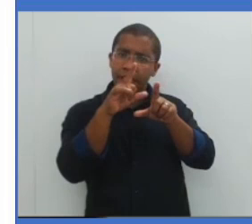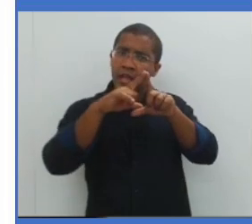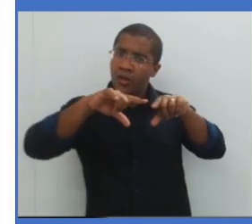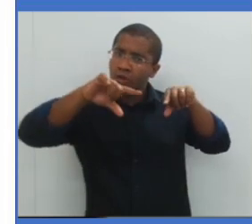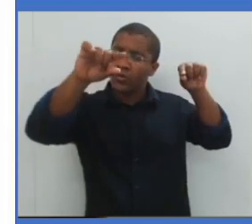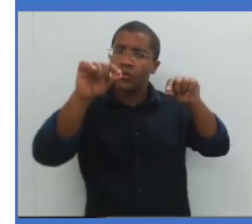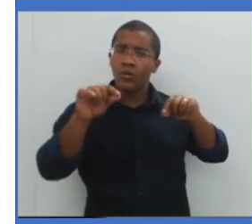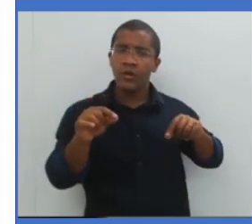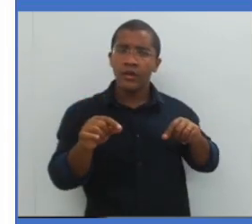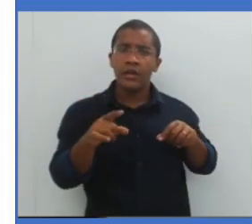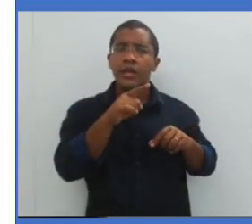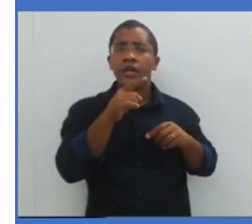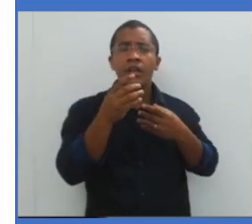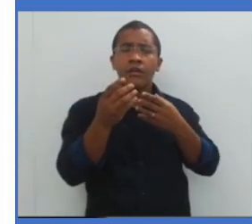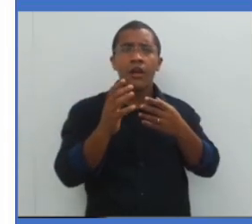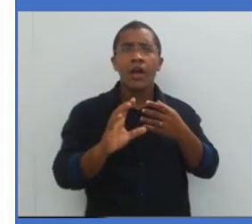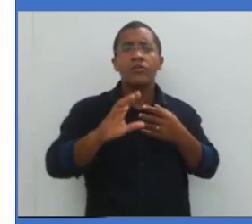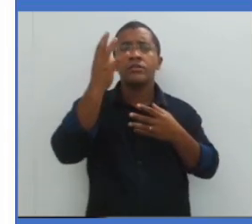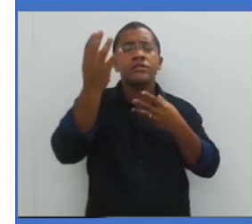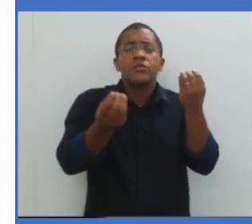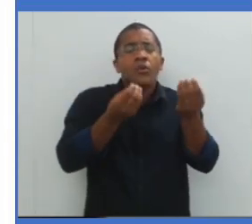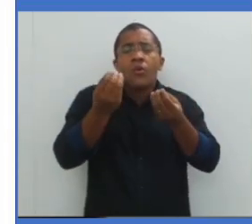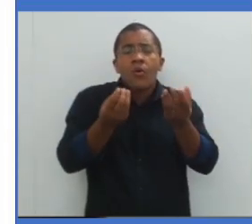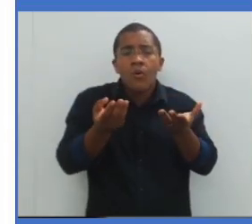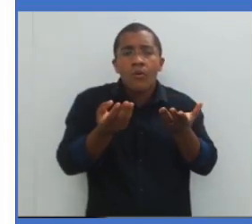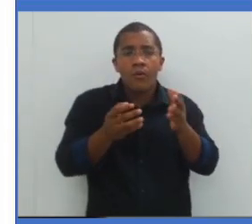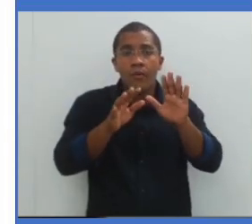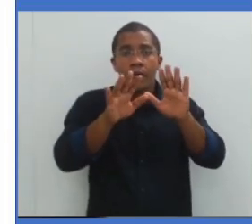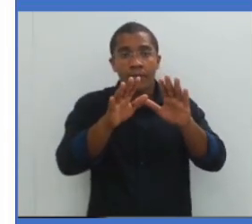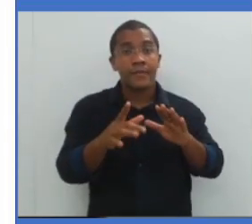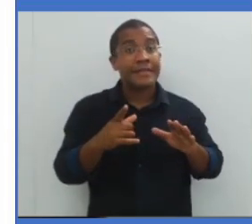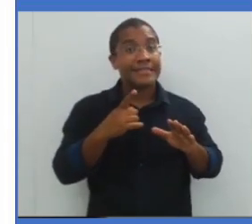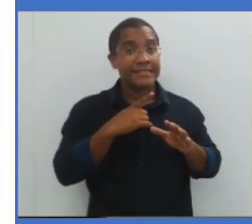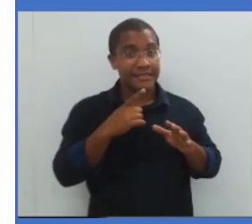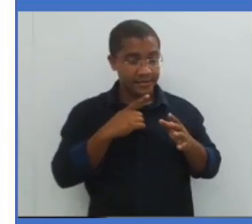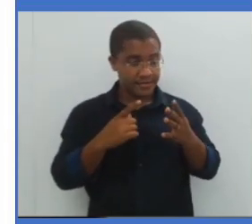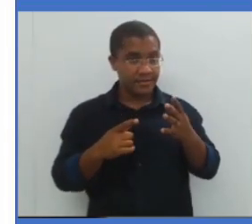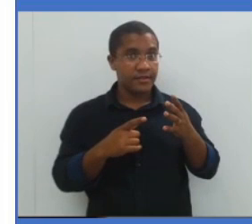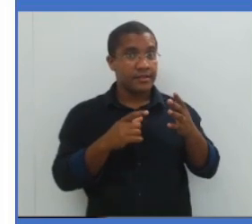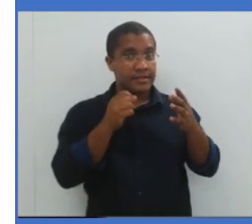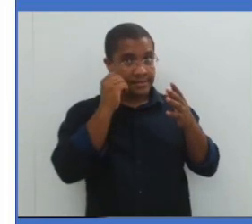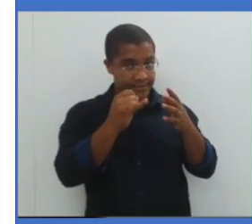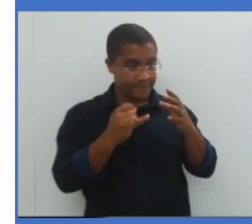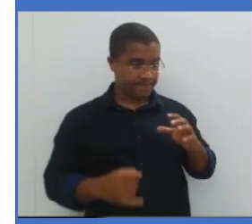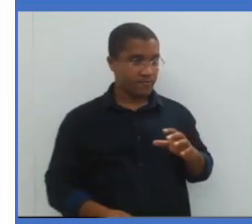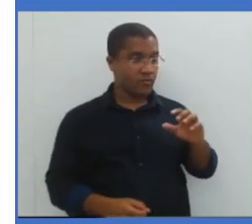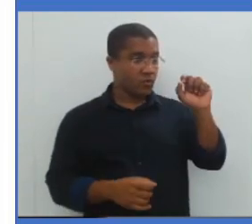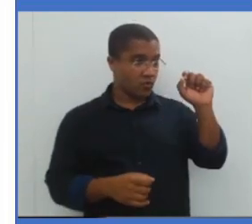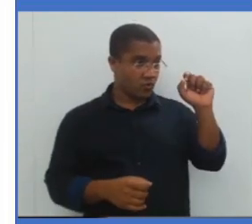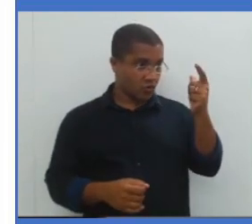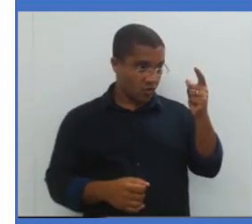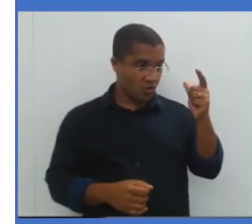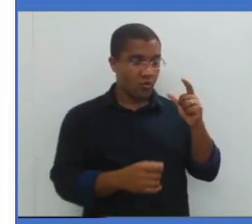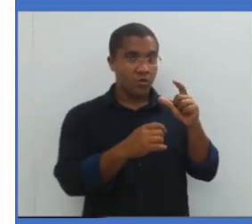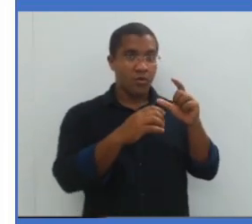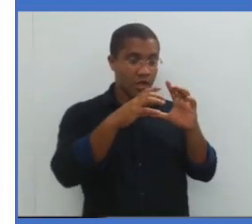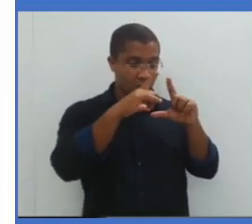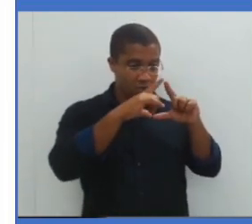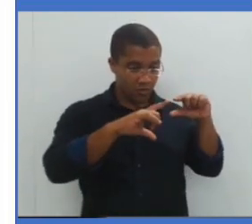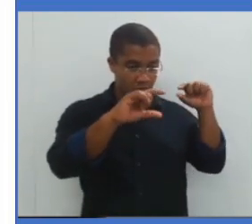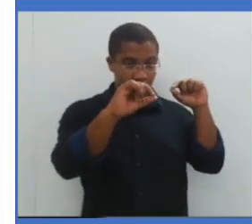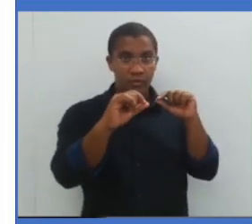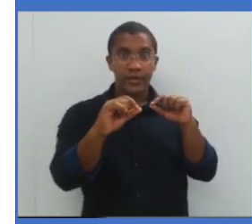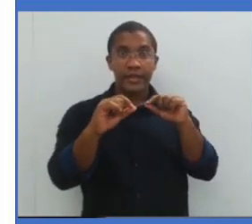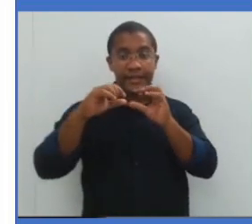só ocorrem quando os três astros, o conjunto, o